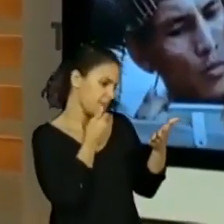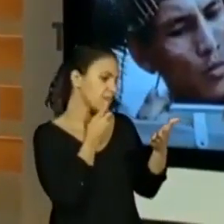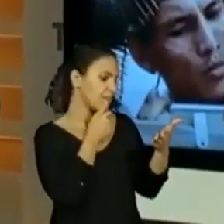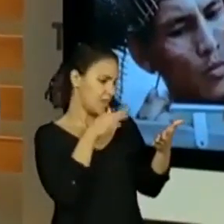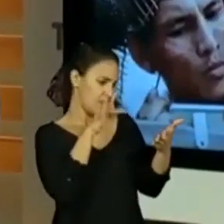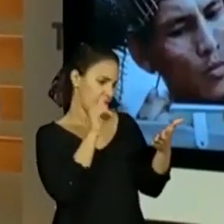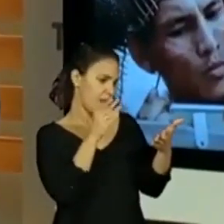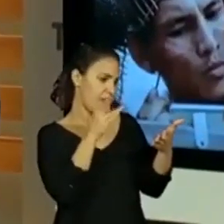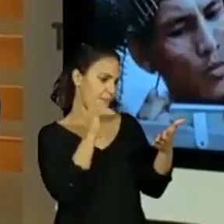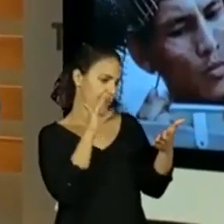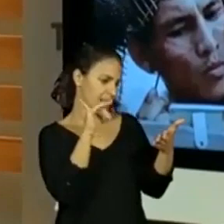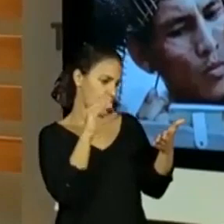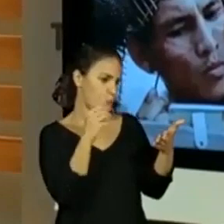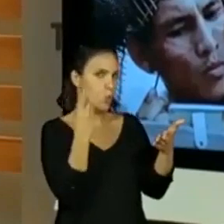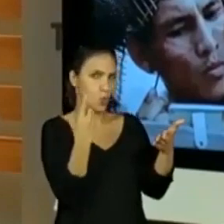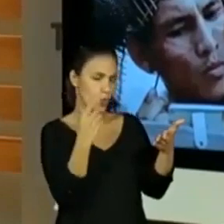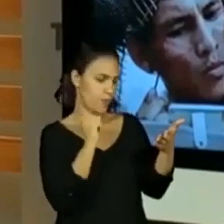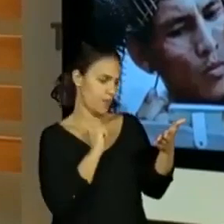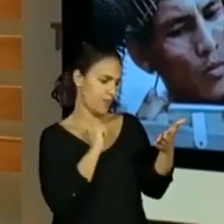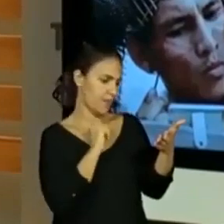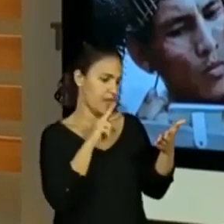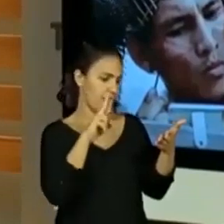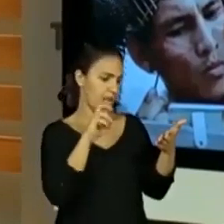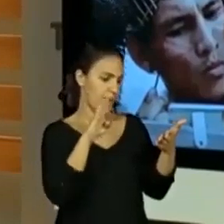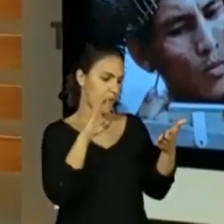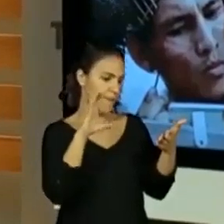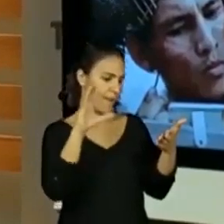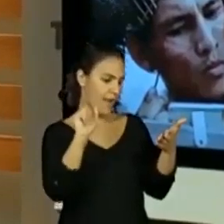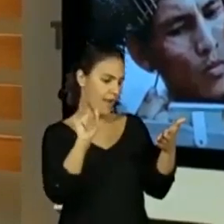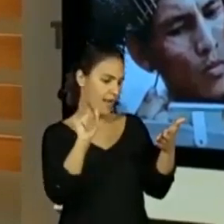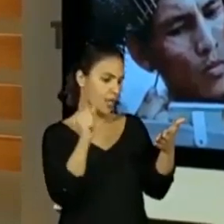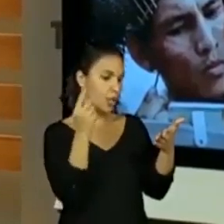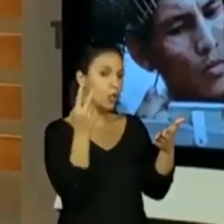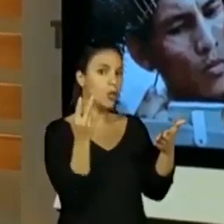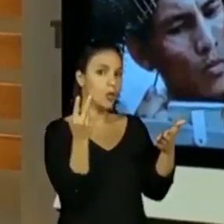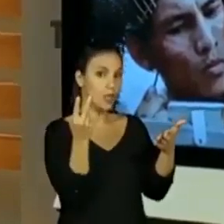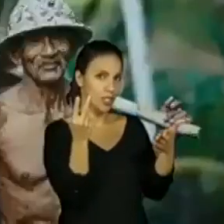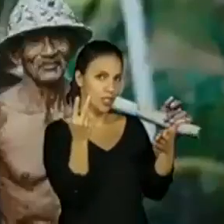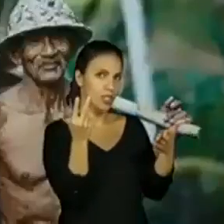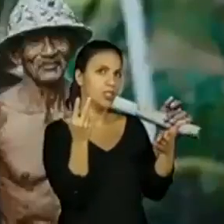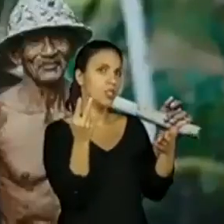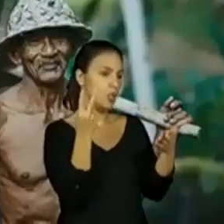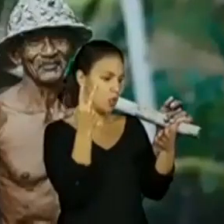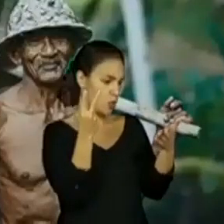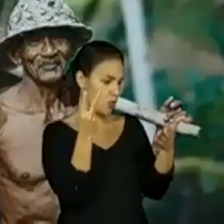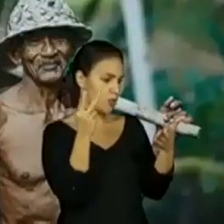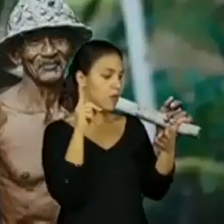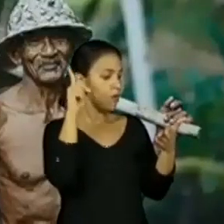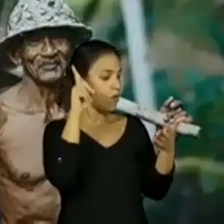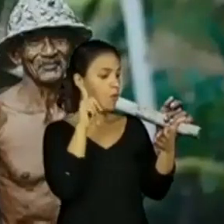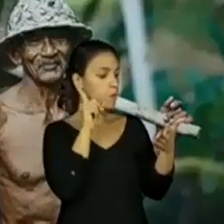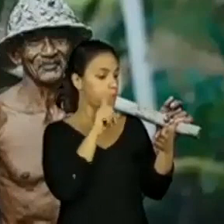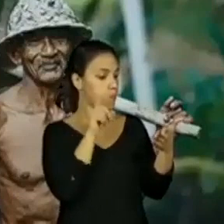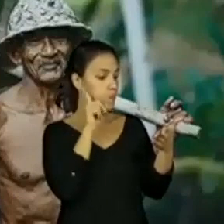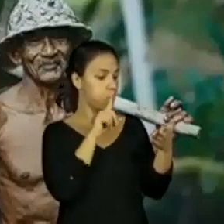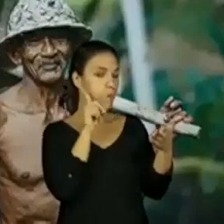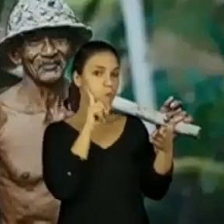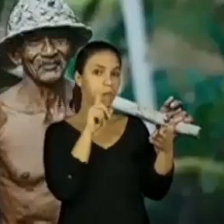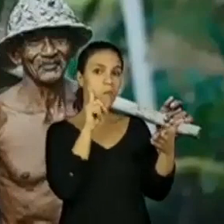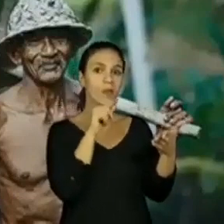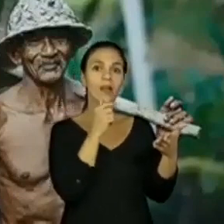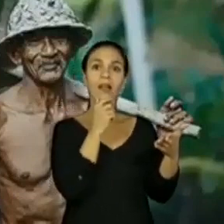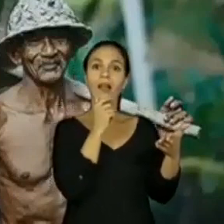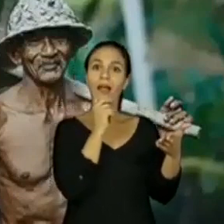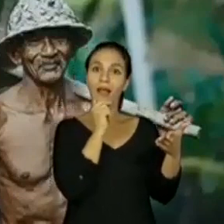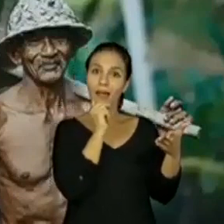Fabrício na imagem 1. Rebeca na imagem 2. Rebeca na imagem 2 em Estados Unidos. Olha, Rebeca.